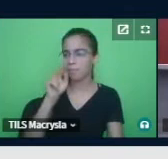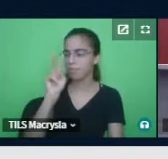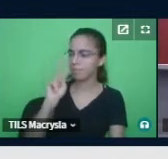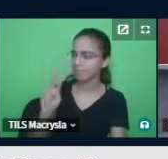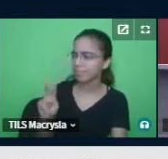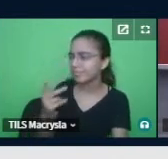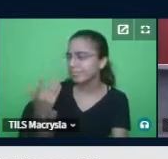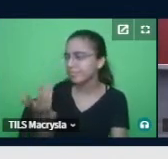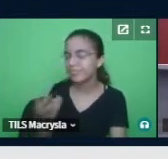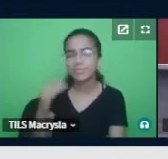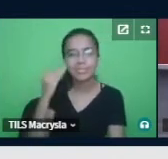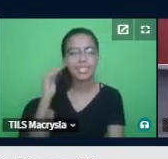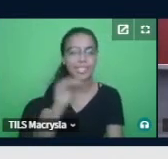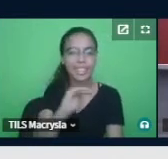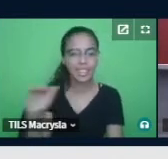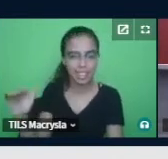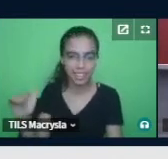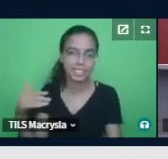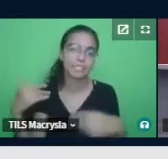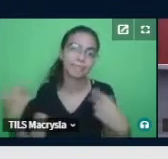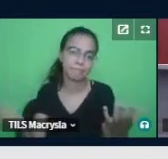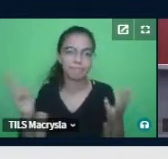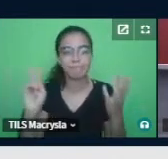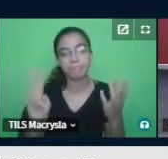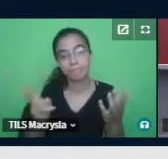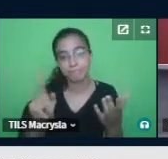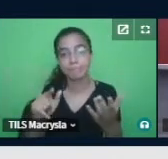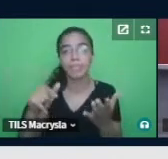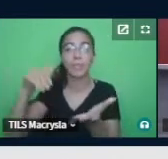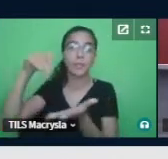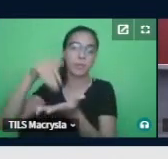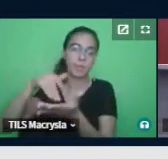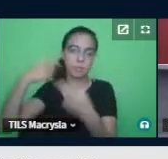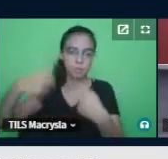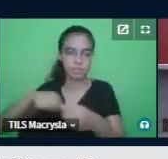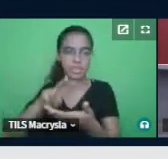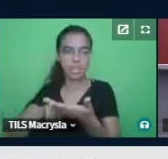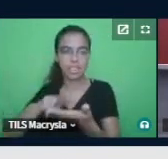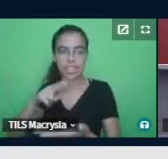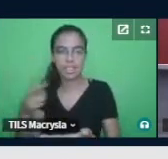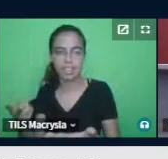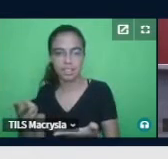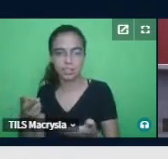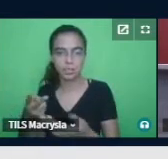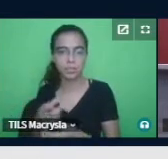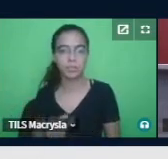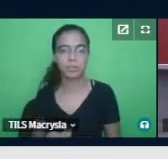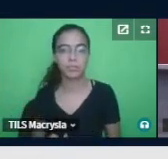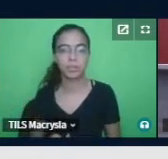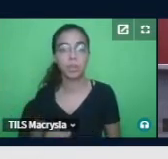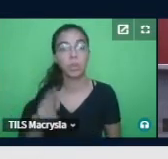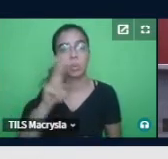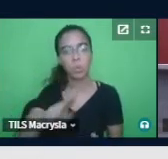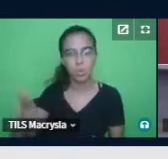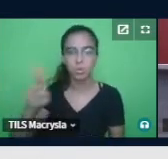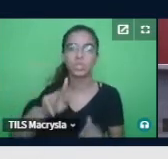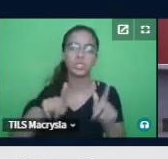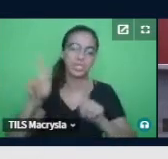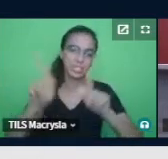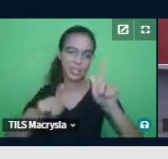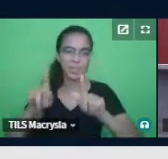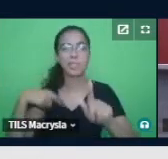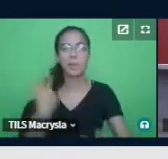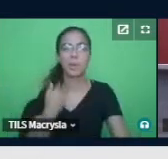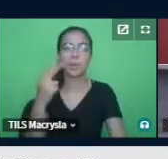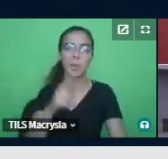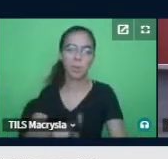ainda assim, eu tive que traduzir as palavras no final, e essa, e o uso de gestos é algo que a gente utiliza muito na aula de inglês como língua